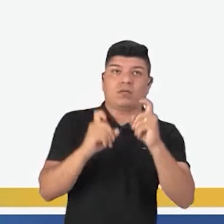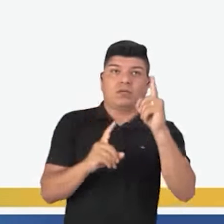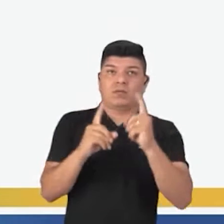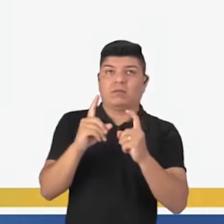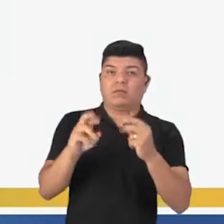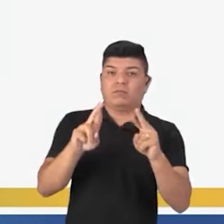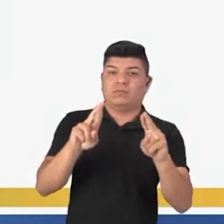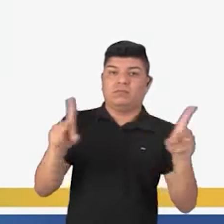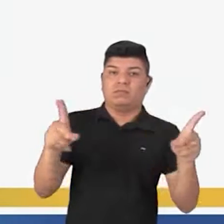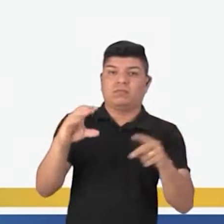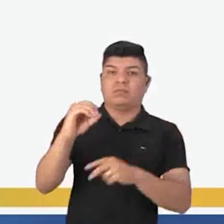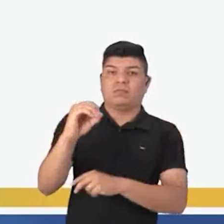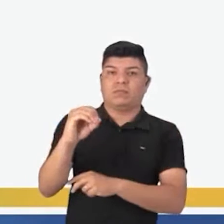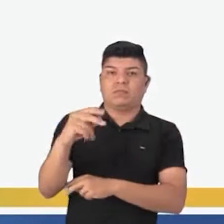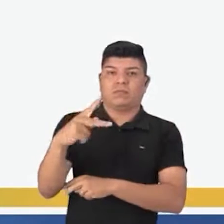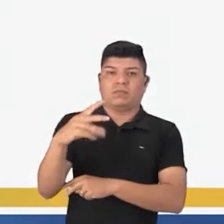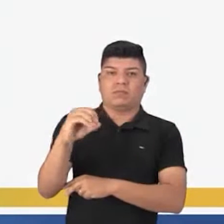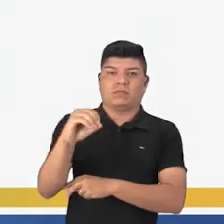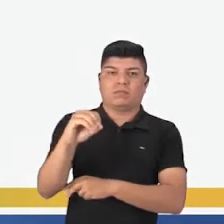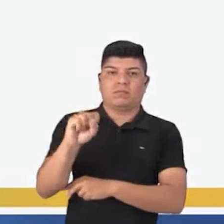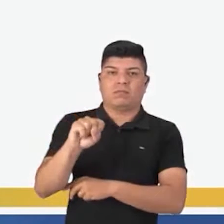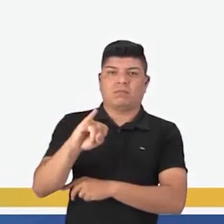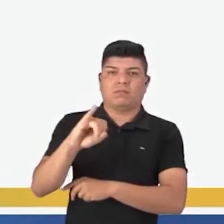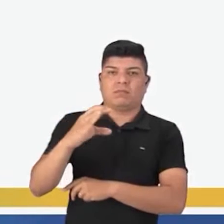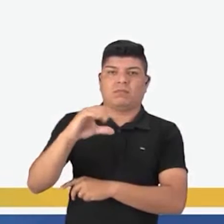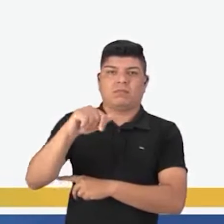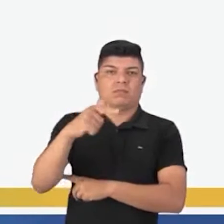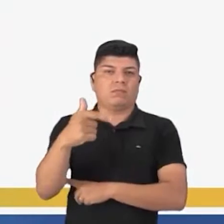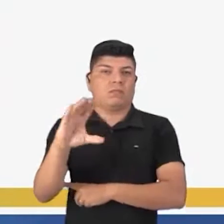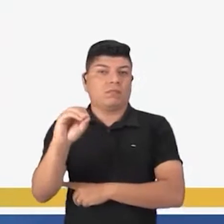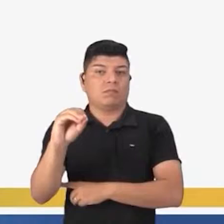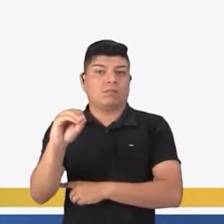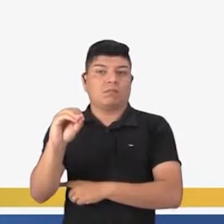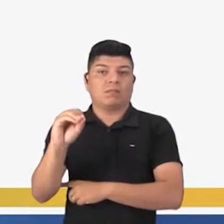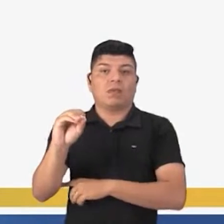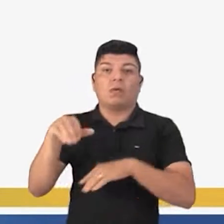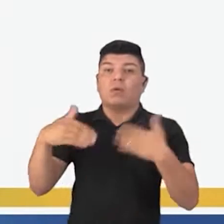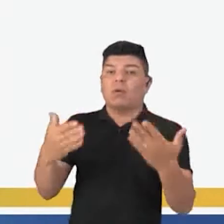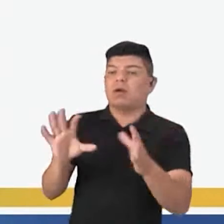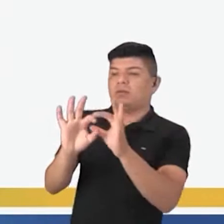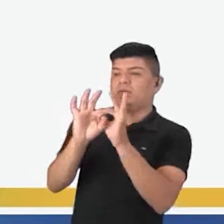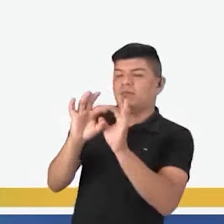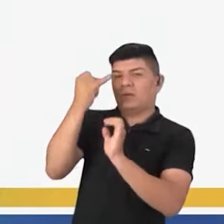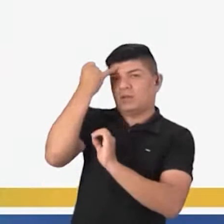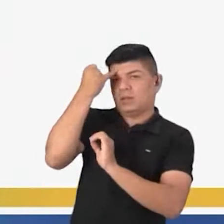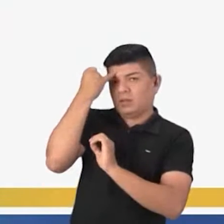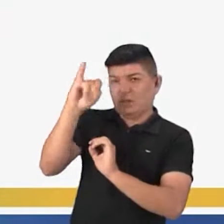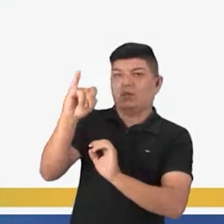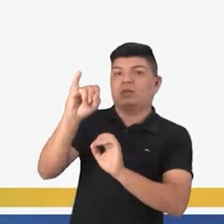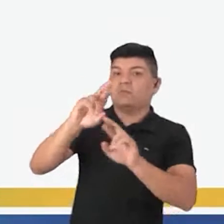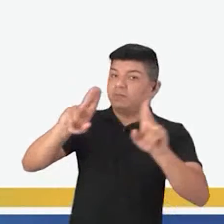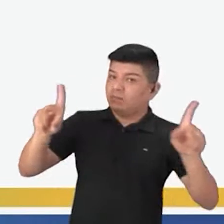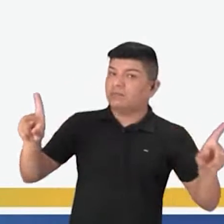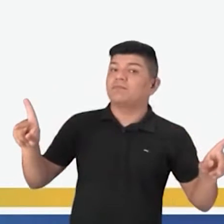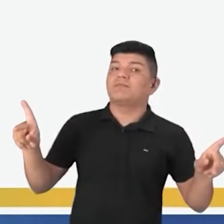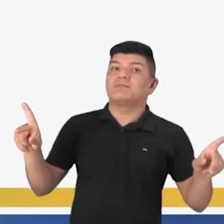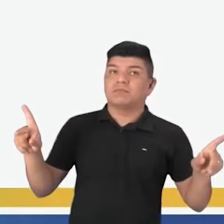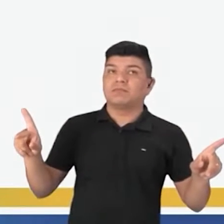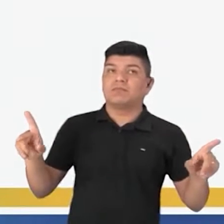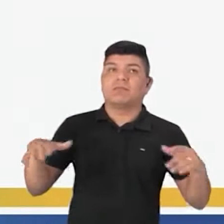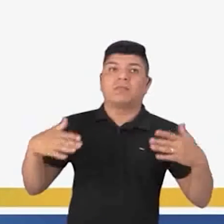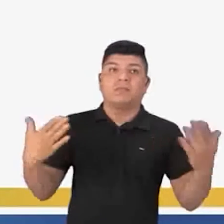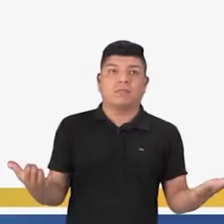oposição. São aqueles que interligam ideias que se contrapõem.